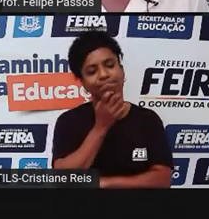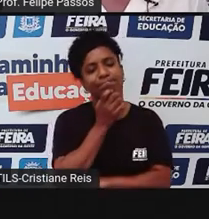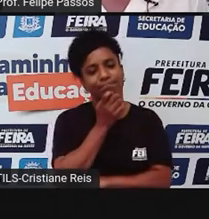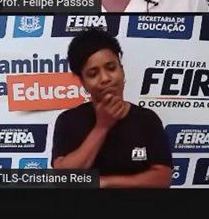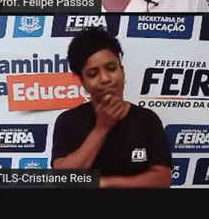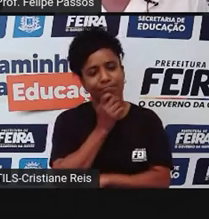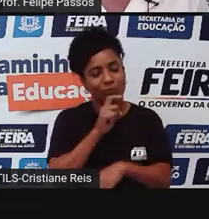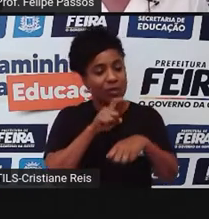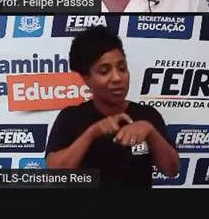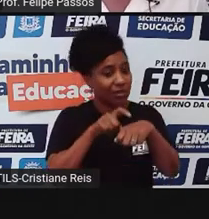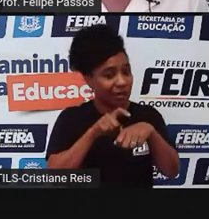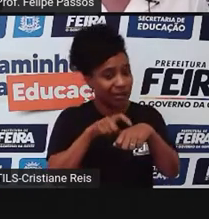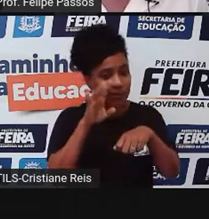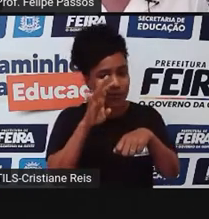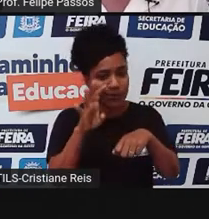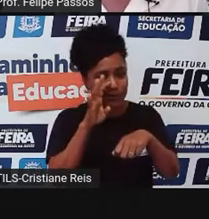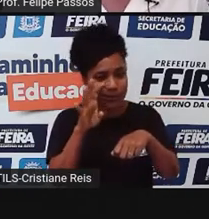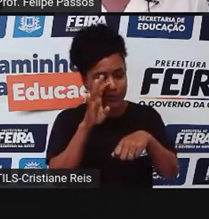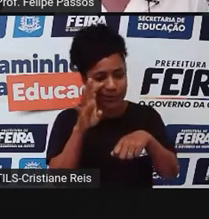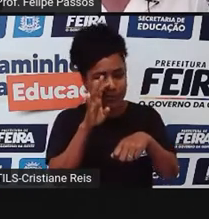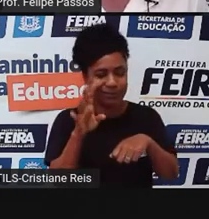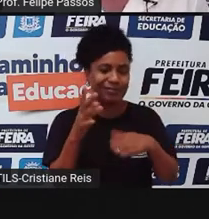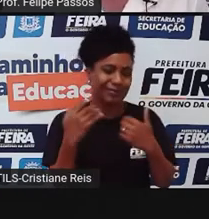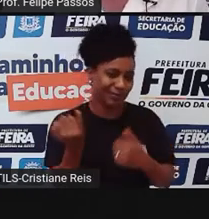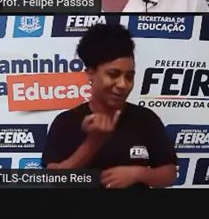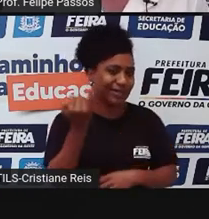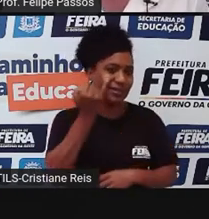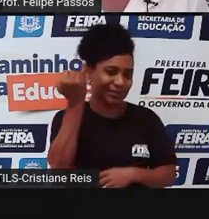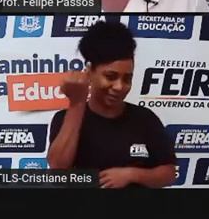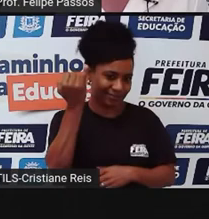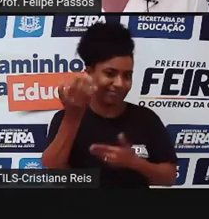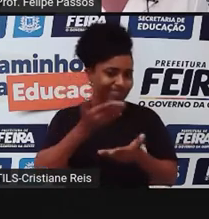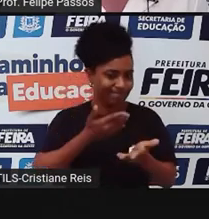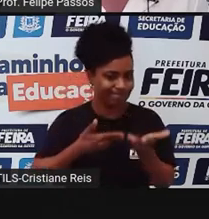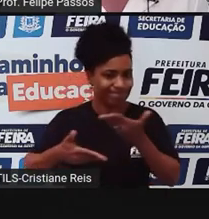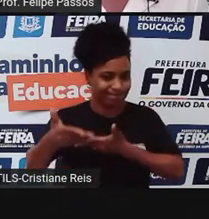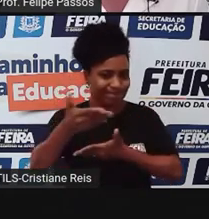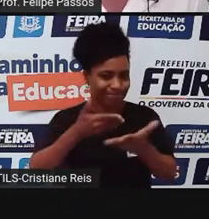se distraiu com aquilo, então isso é entretenimento.